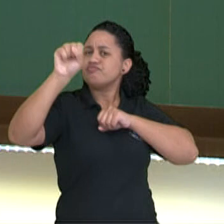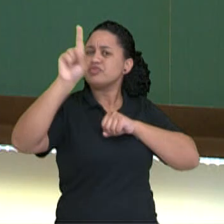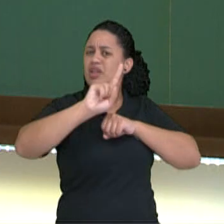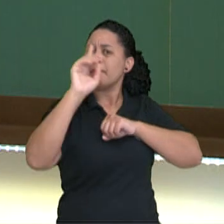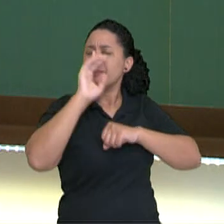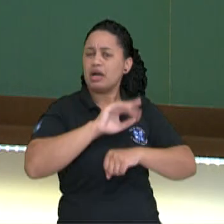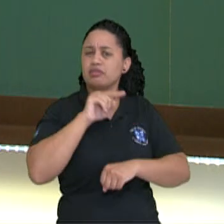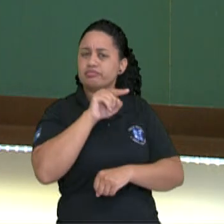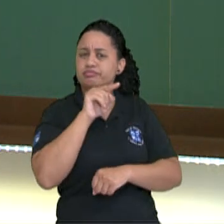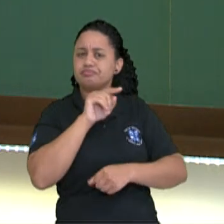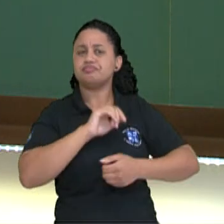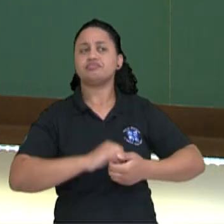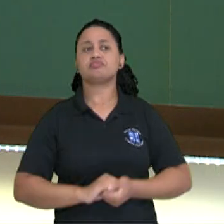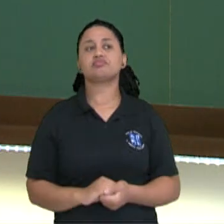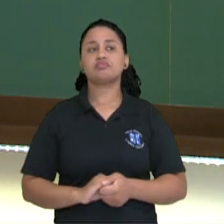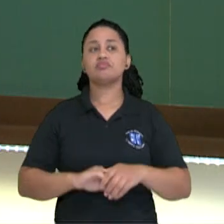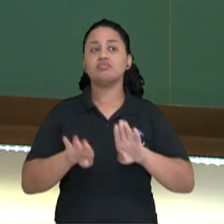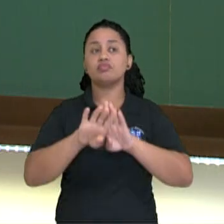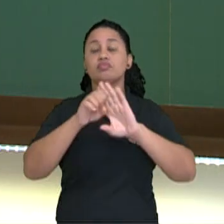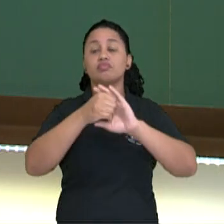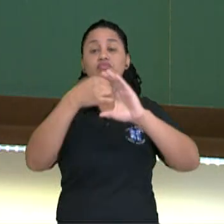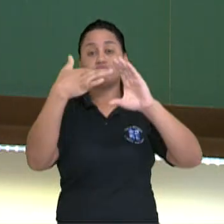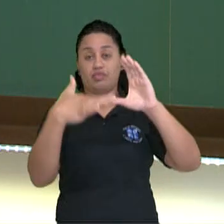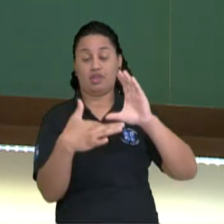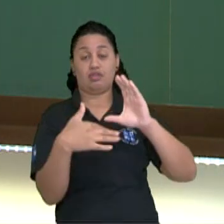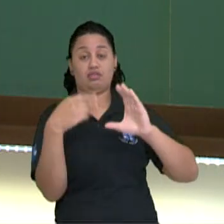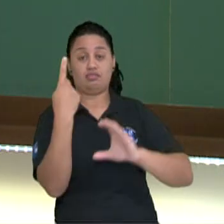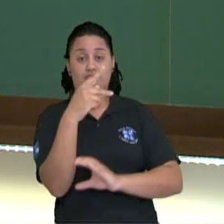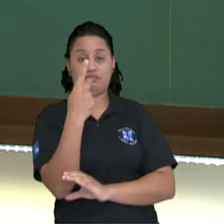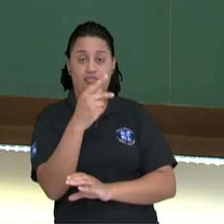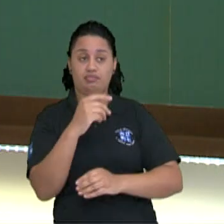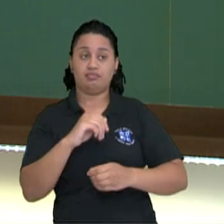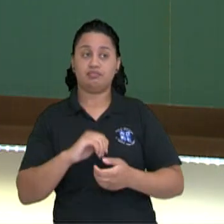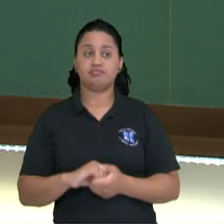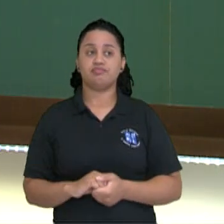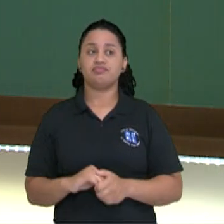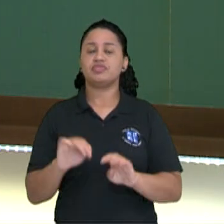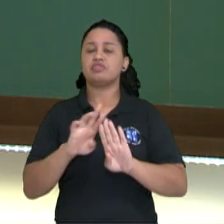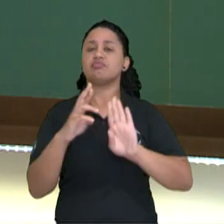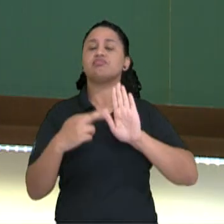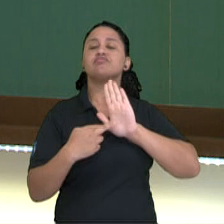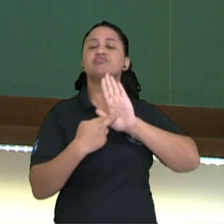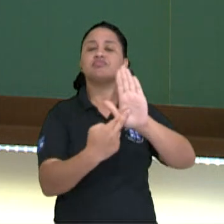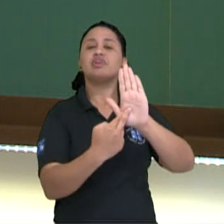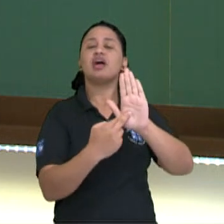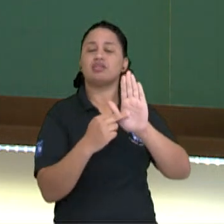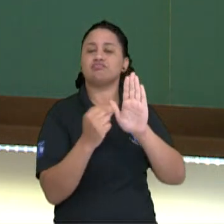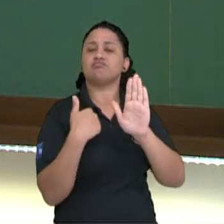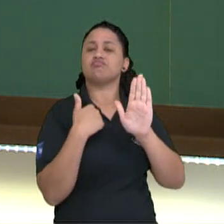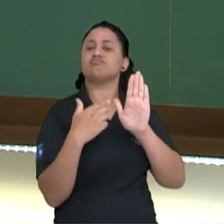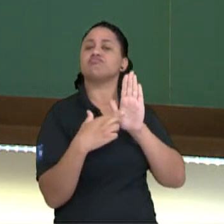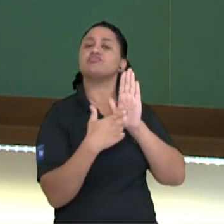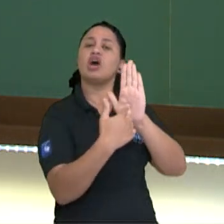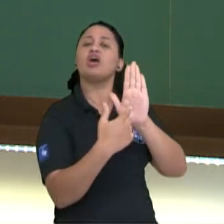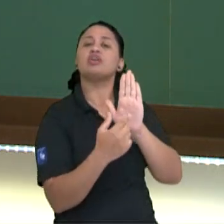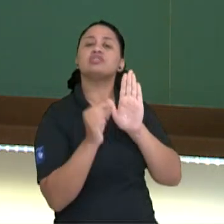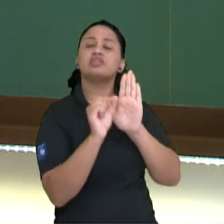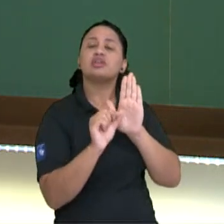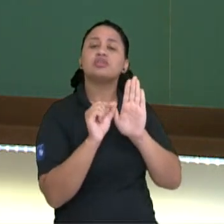desse anti-herói, do Macunaíma. Representatividade e representação. Então, a